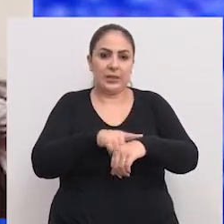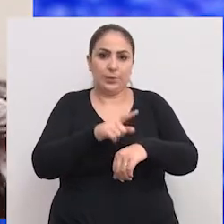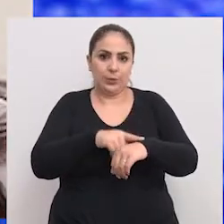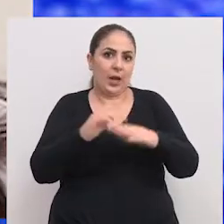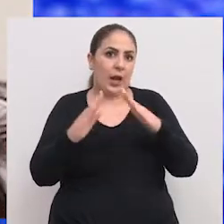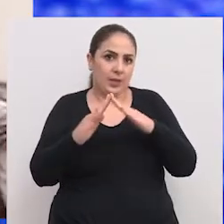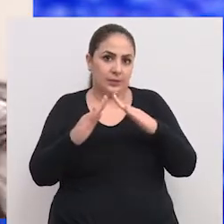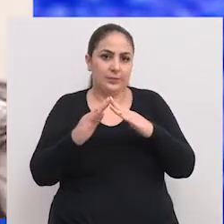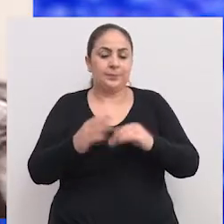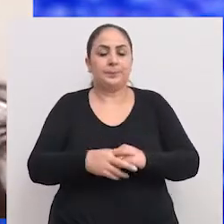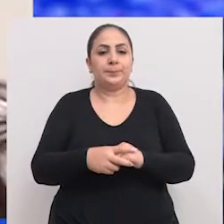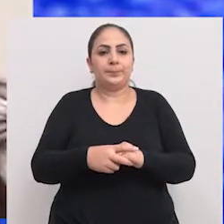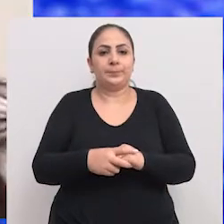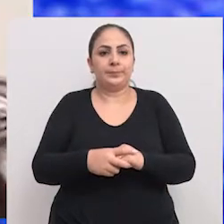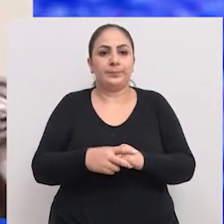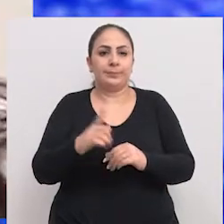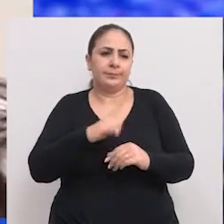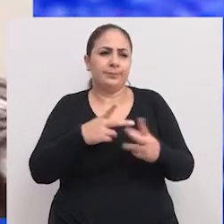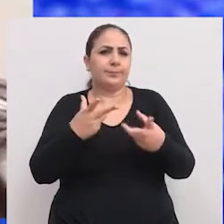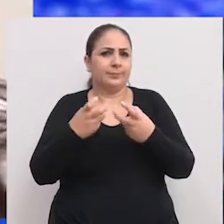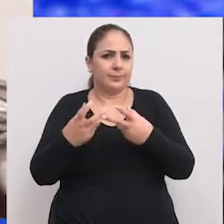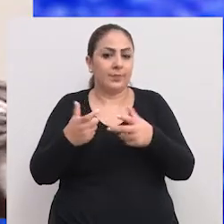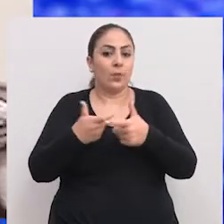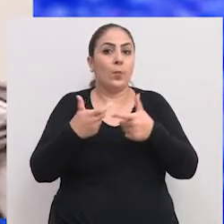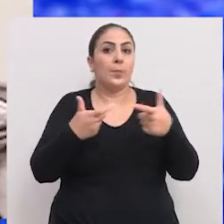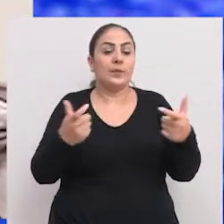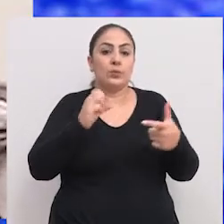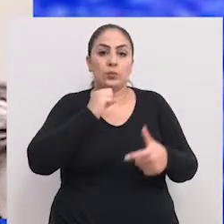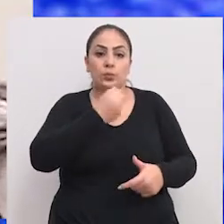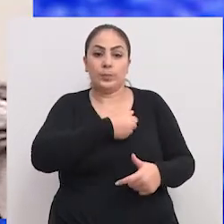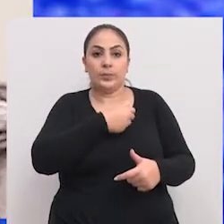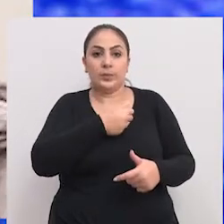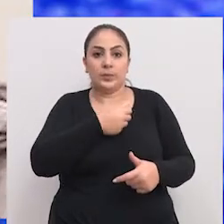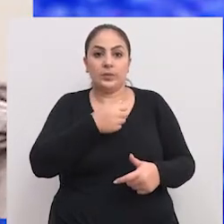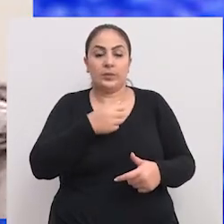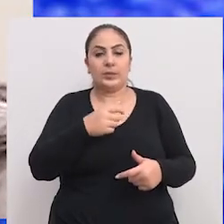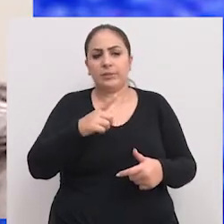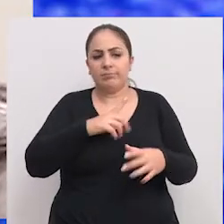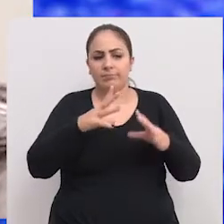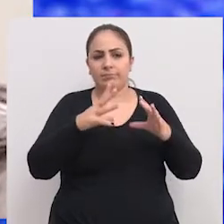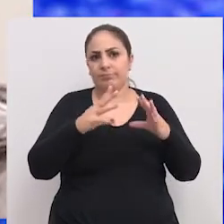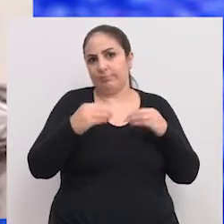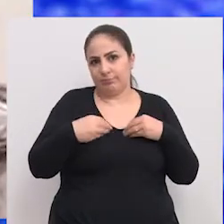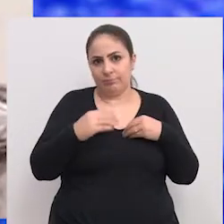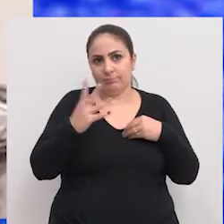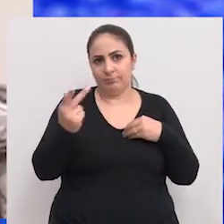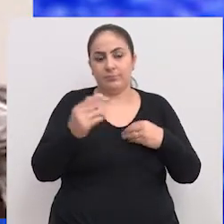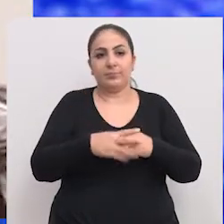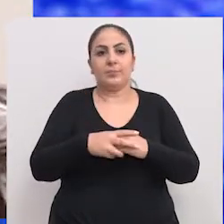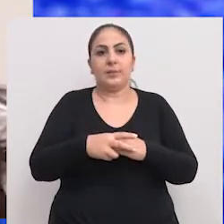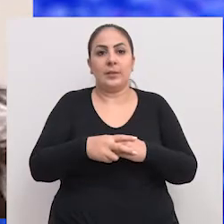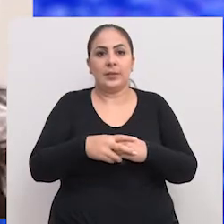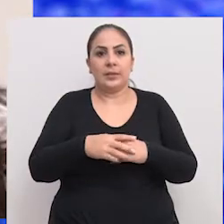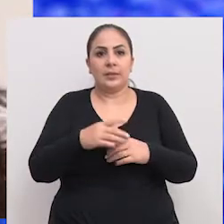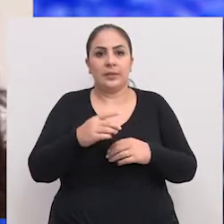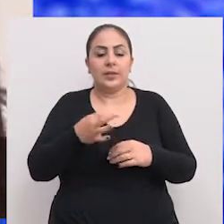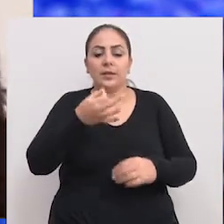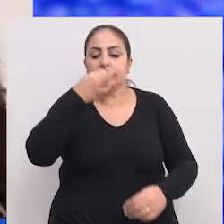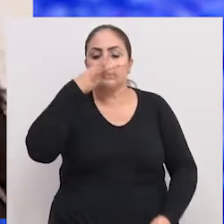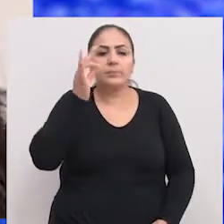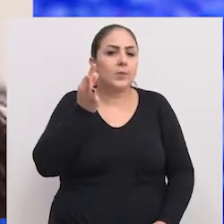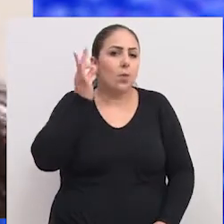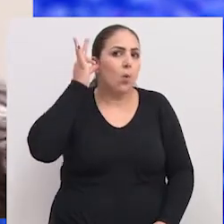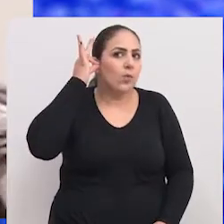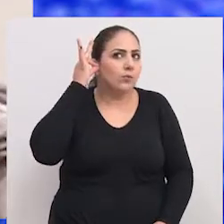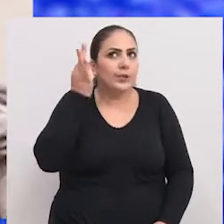tempo nas suas casas, temos notado o aumento do número de casos de corpo estranho, na presença de corpo estranho